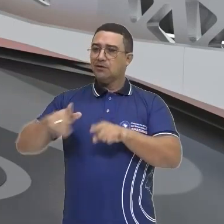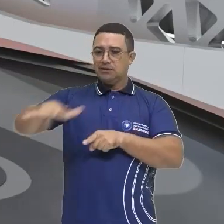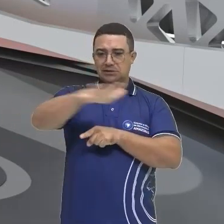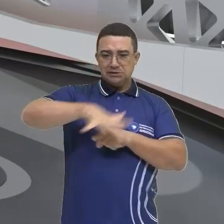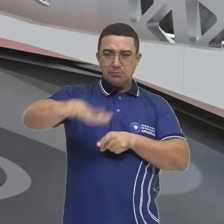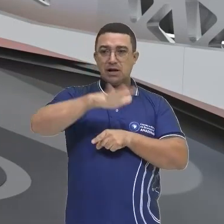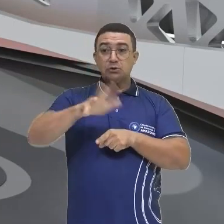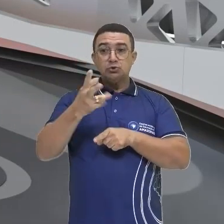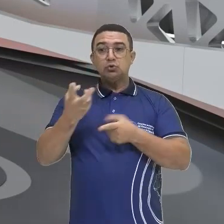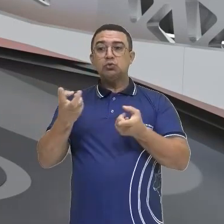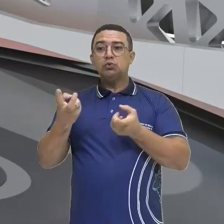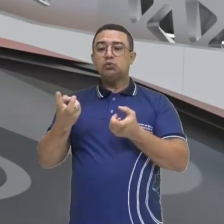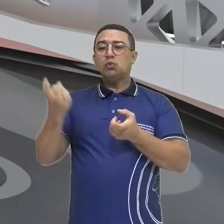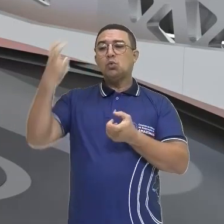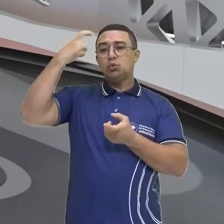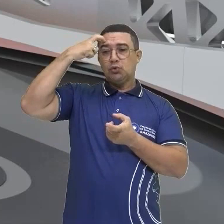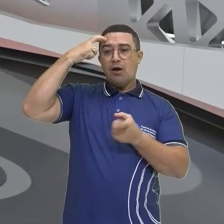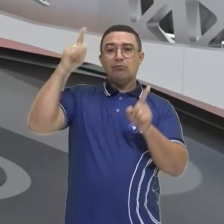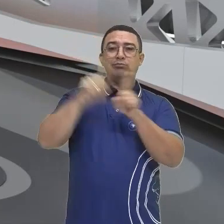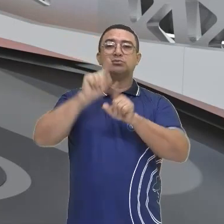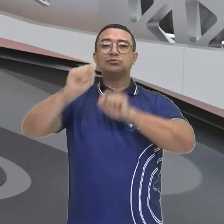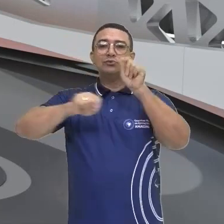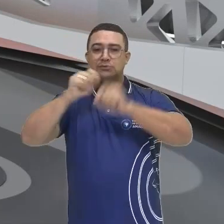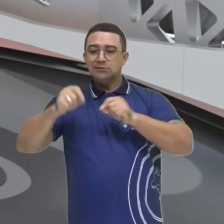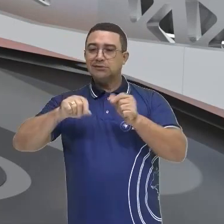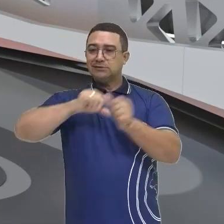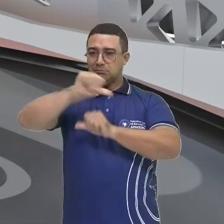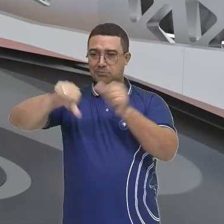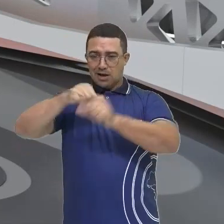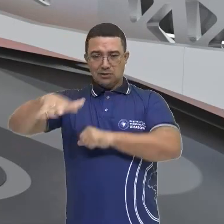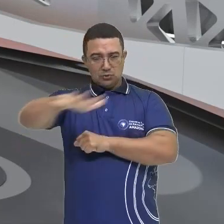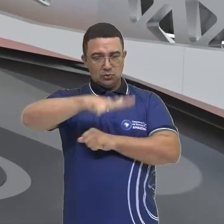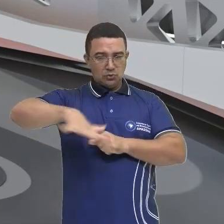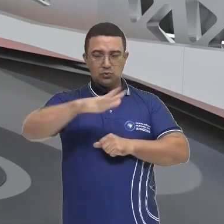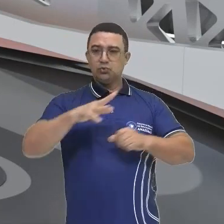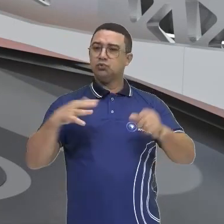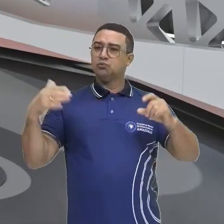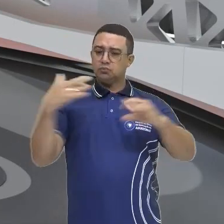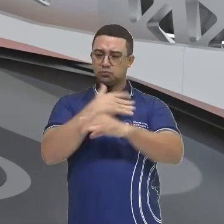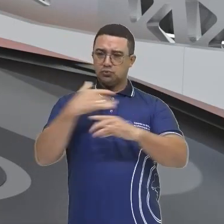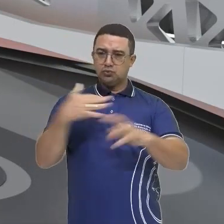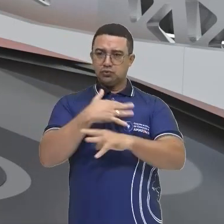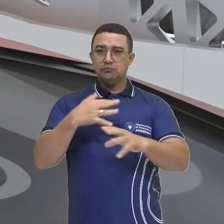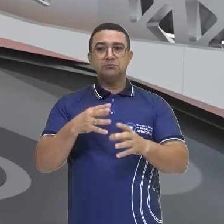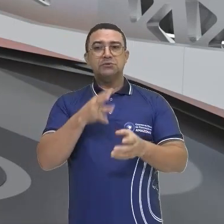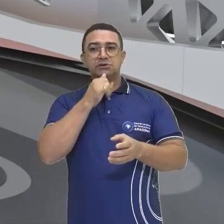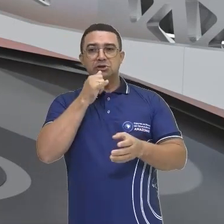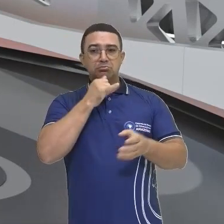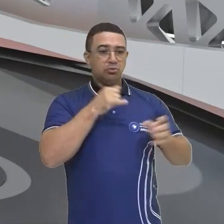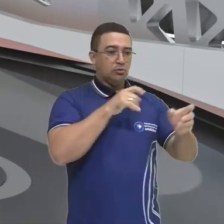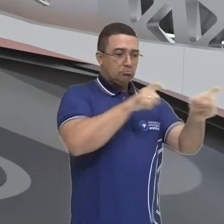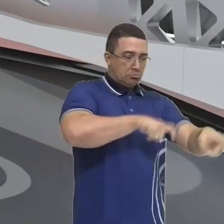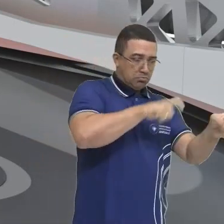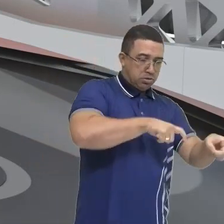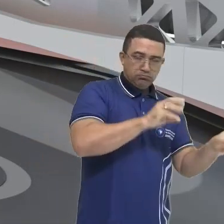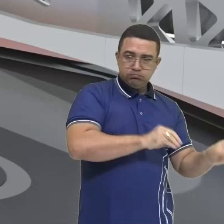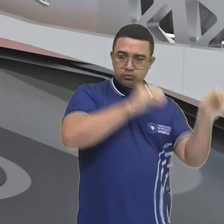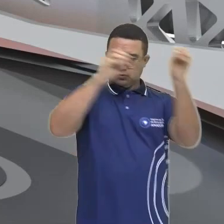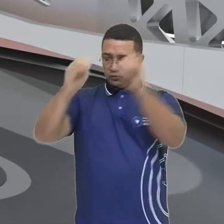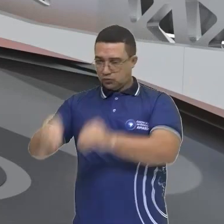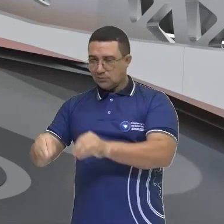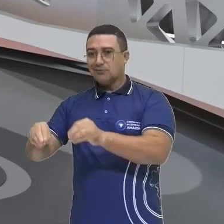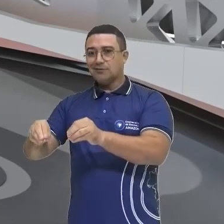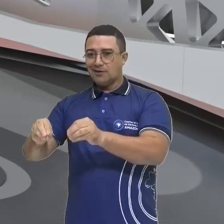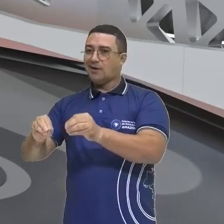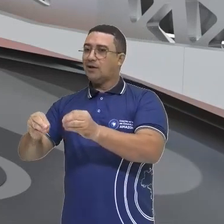transforma-se em espaço urbano, com a consequente imigração populacional do tipo campo-cidade, que, quando ocorre de